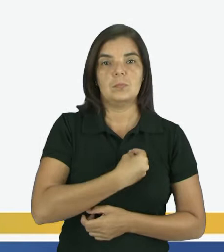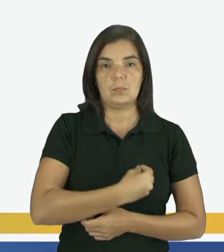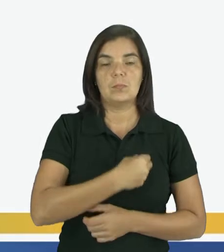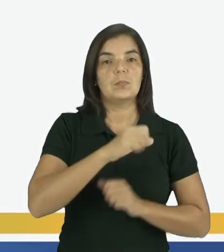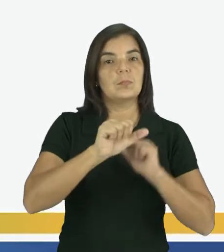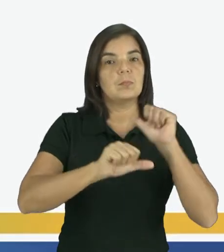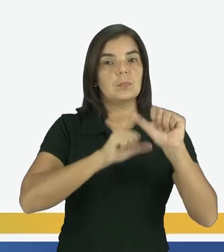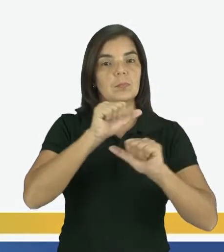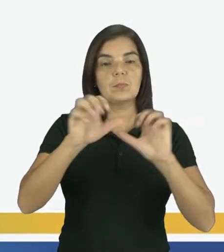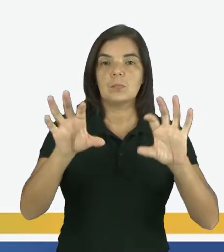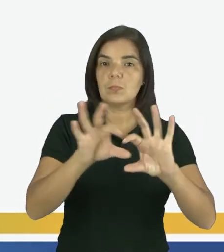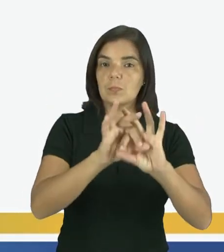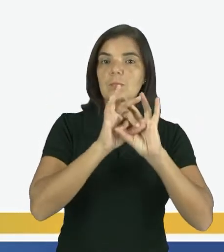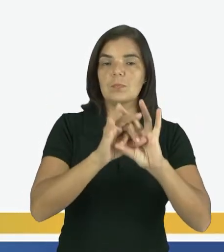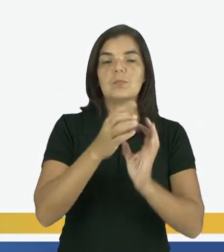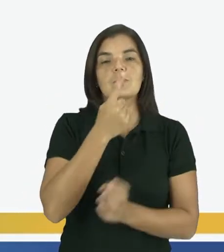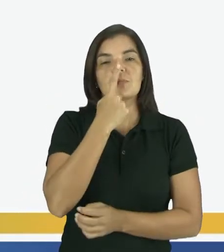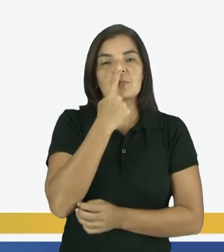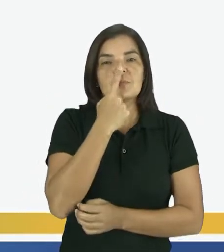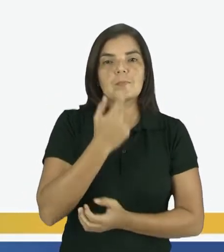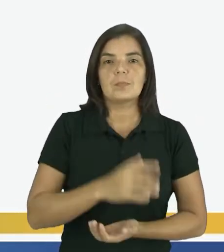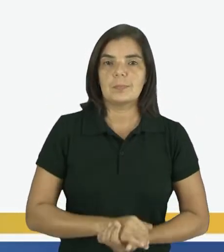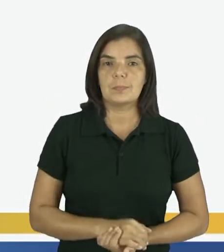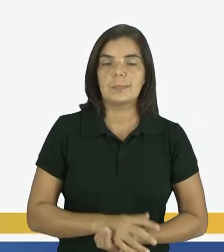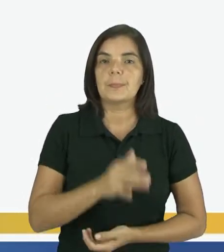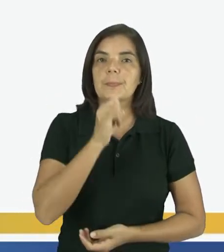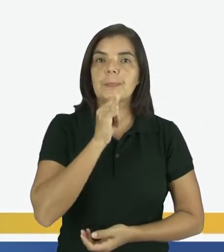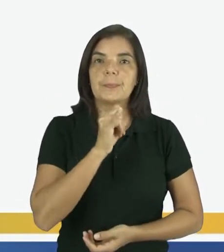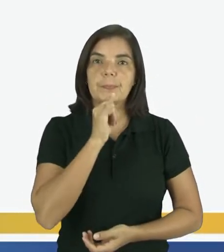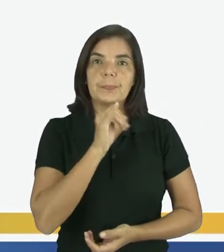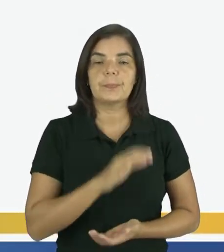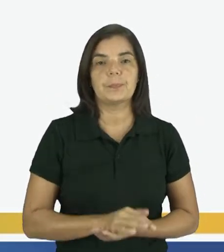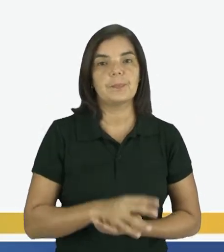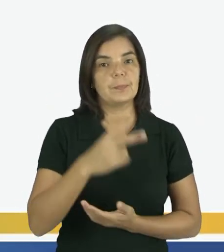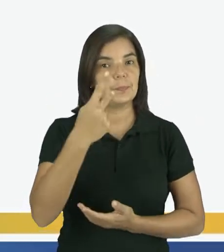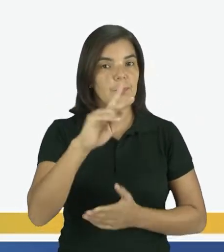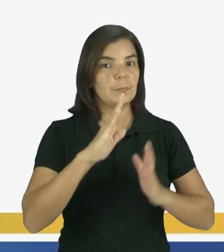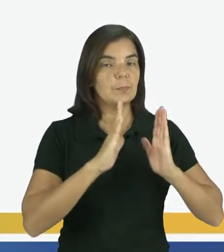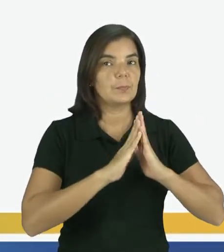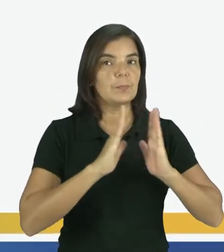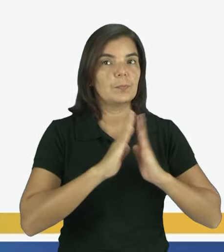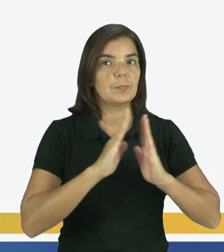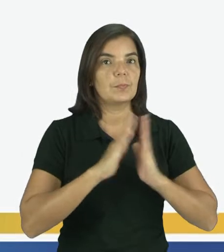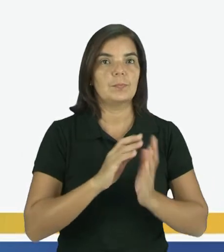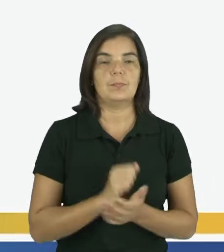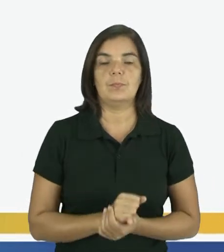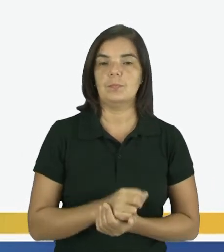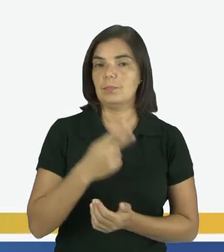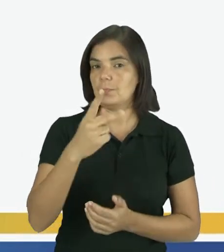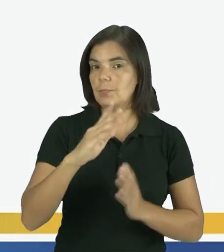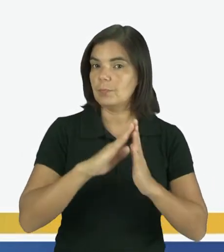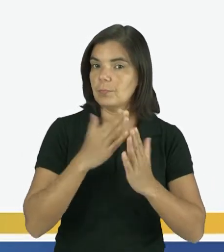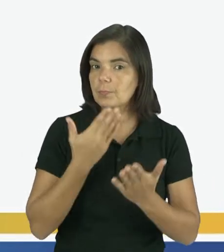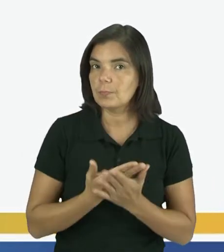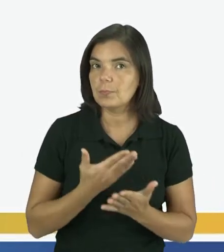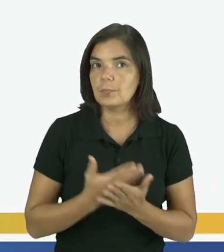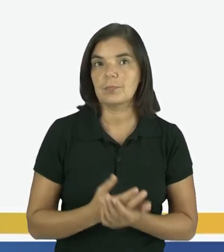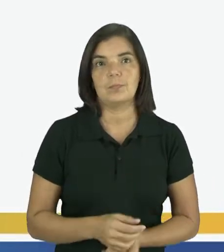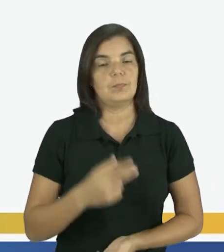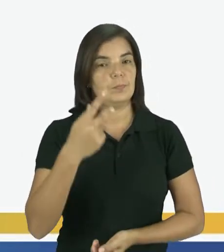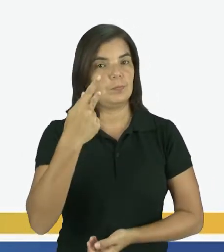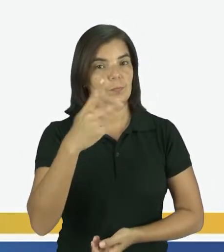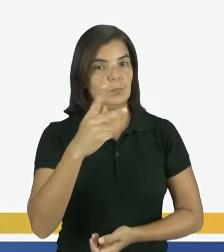diferentes laços afetivos. Exemplo. A sua casa, a sua escola,